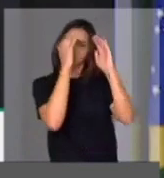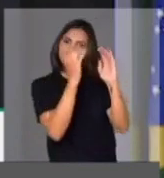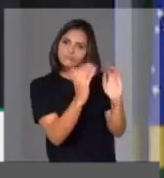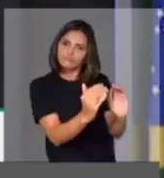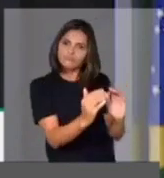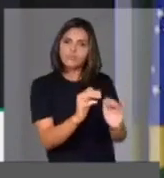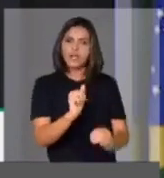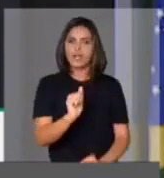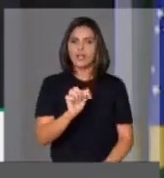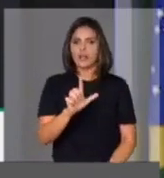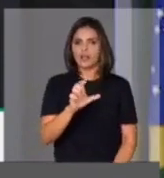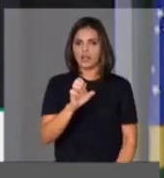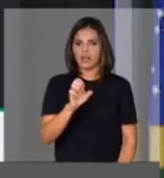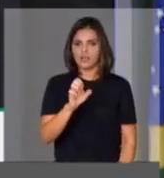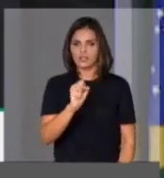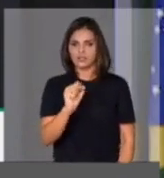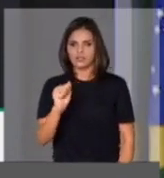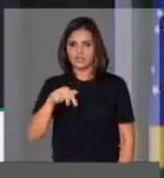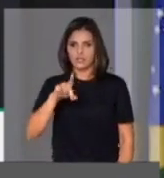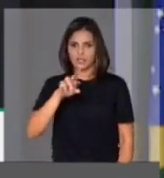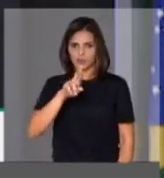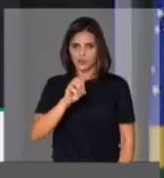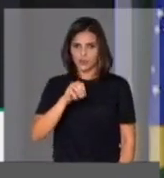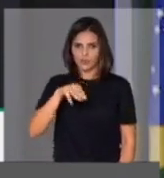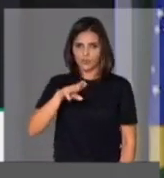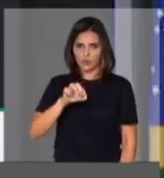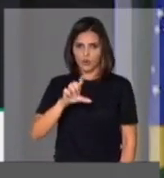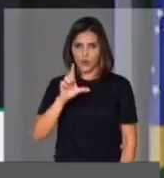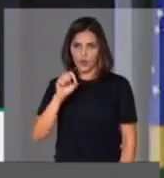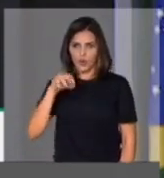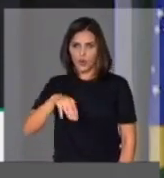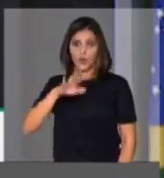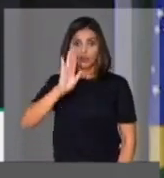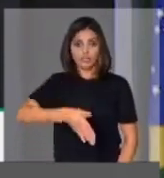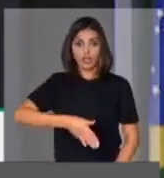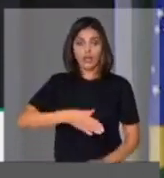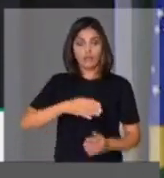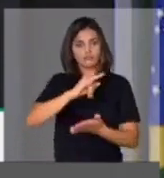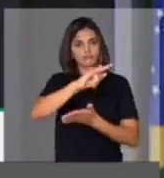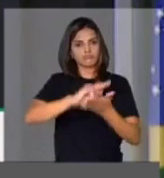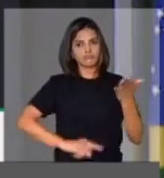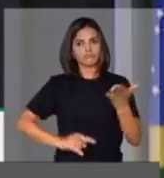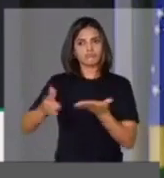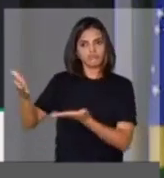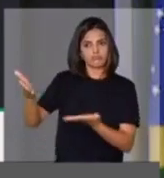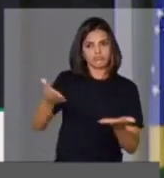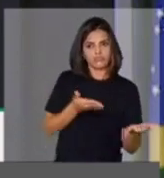estima o Alessandro Molon, do meu estado, que já apresentou requerimento de convocação do ministro.